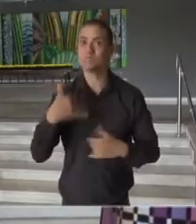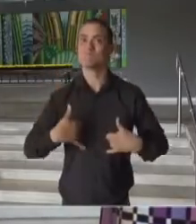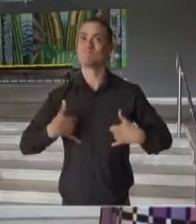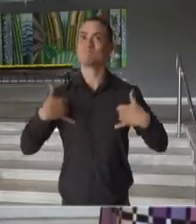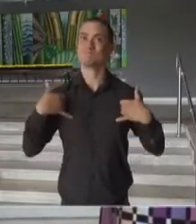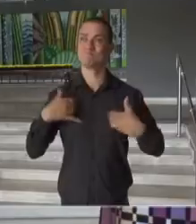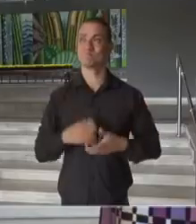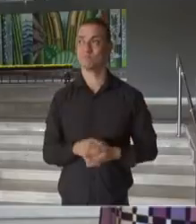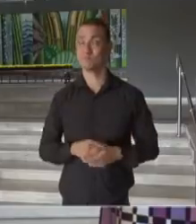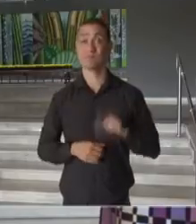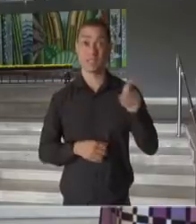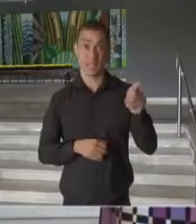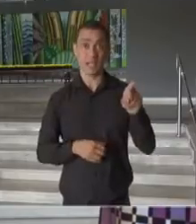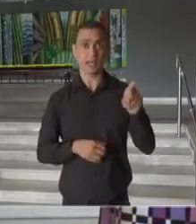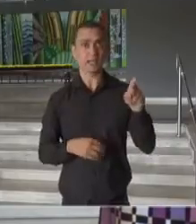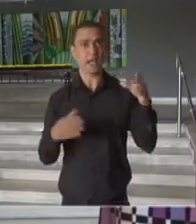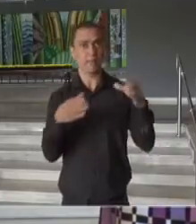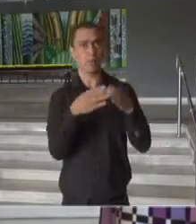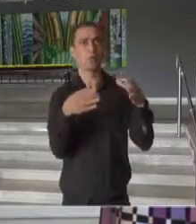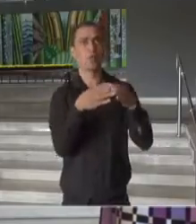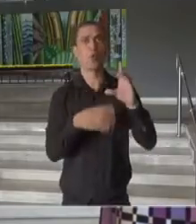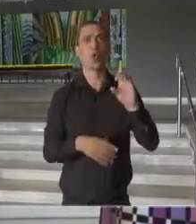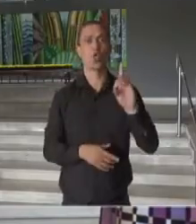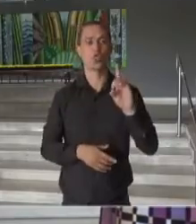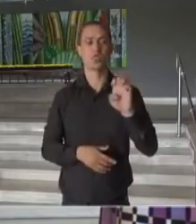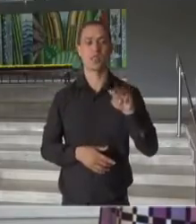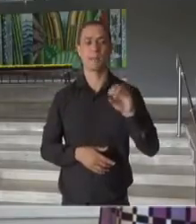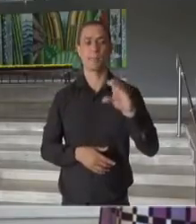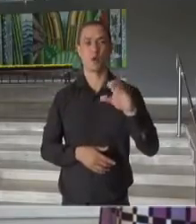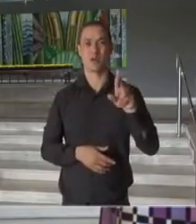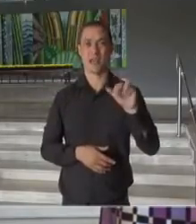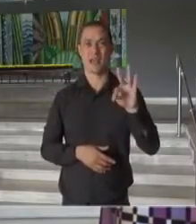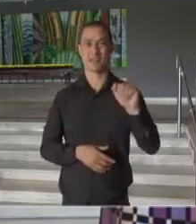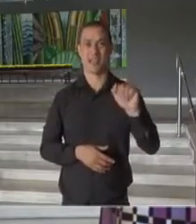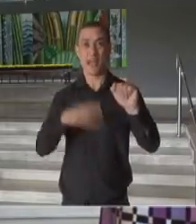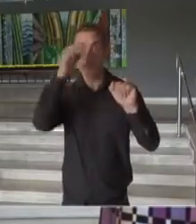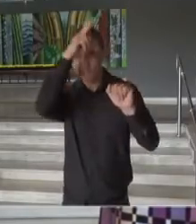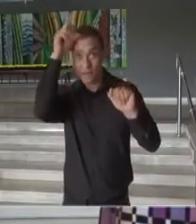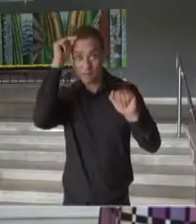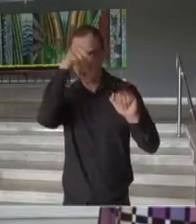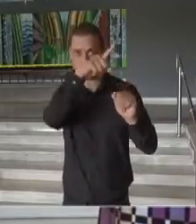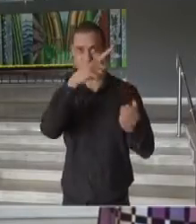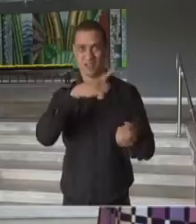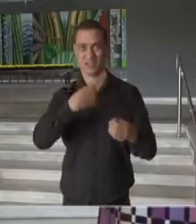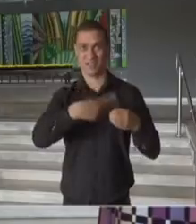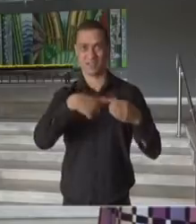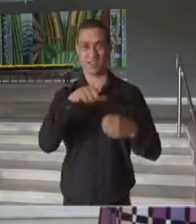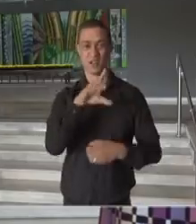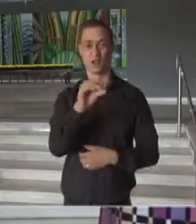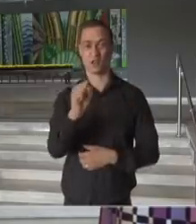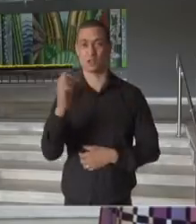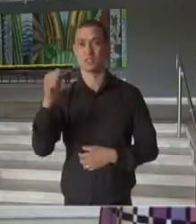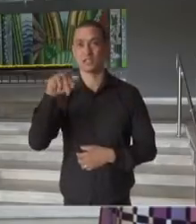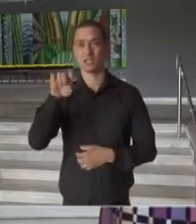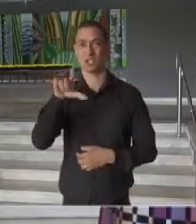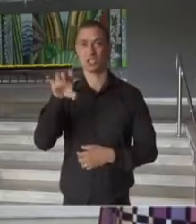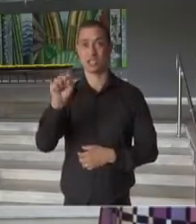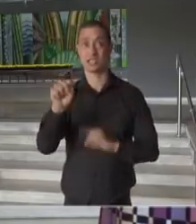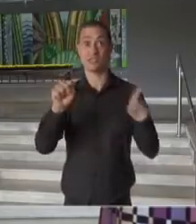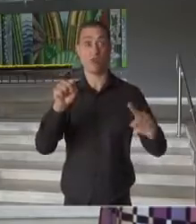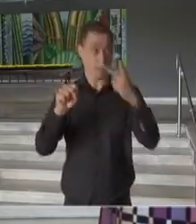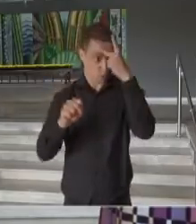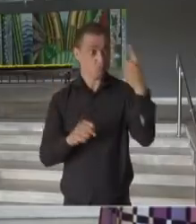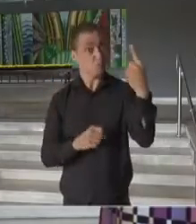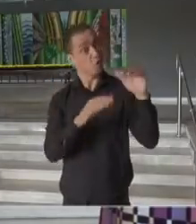nós. Ele integra o Partido Democrata como prefeito da cidade de Los Angeles, uma das maiores cidades do mundo, e foi uma das